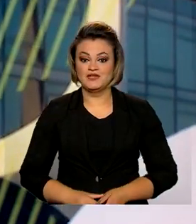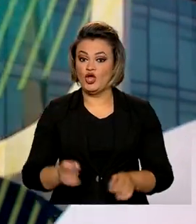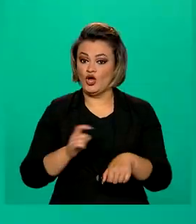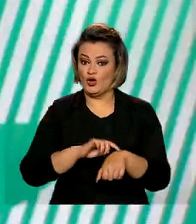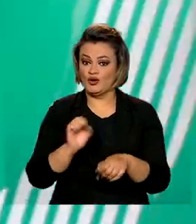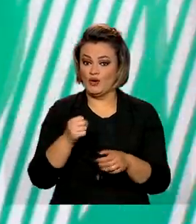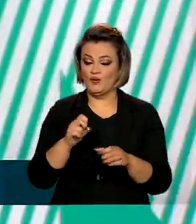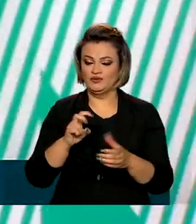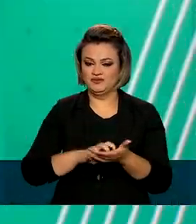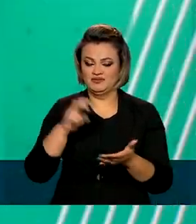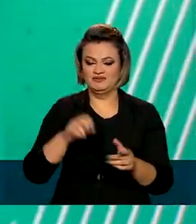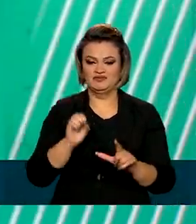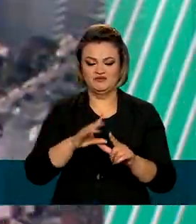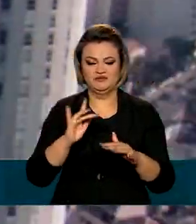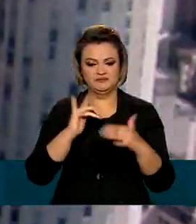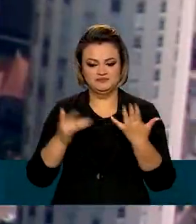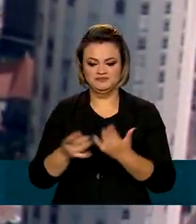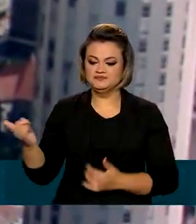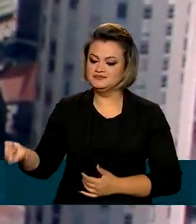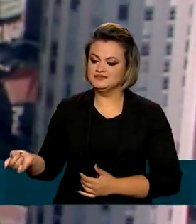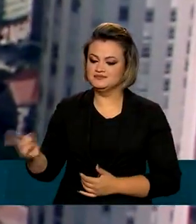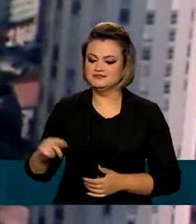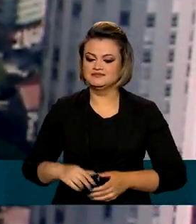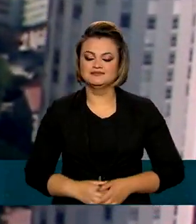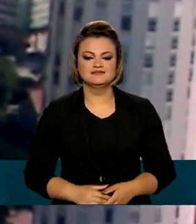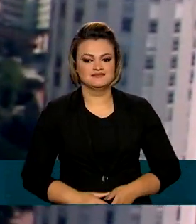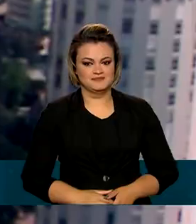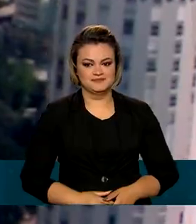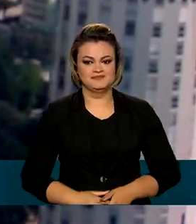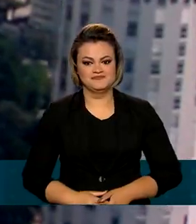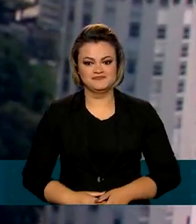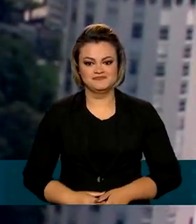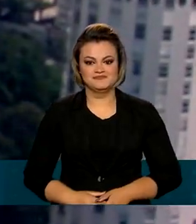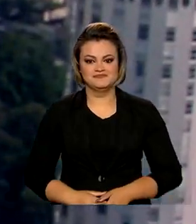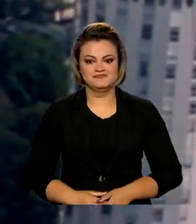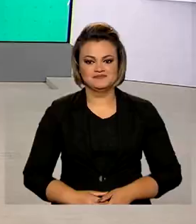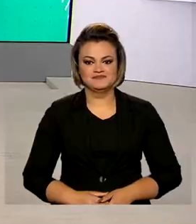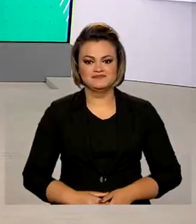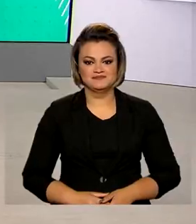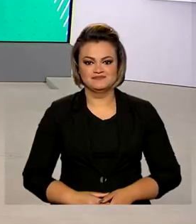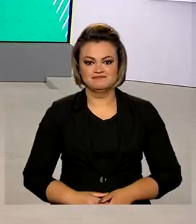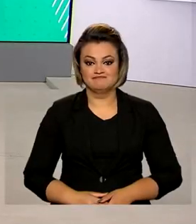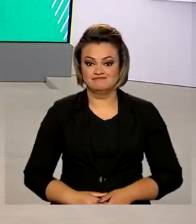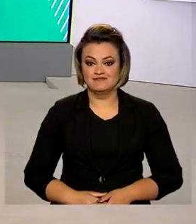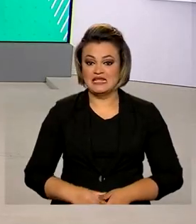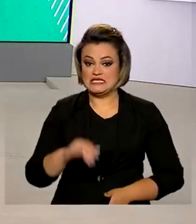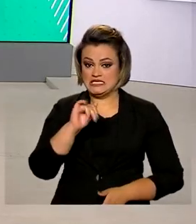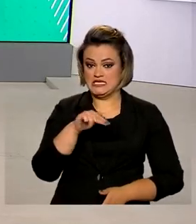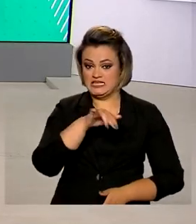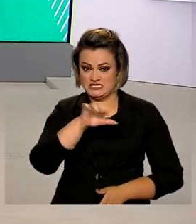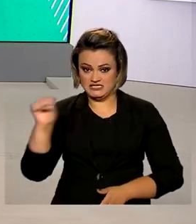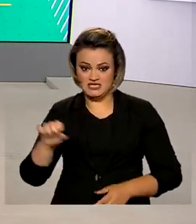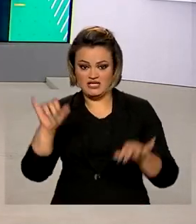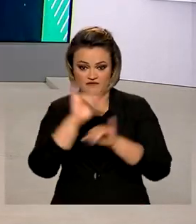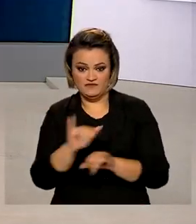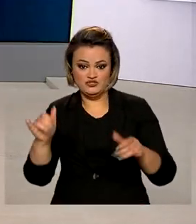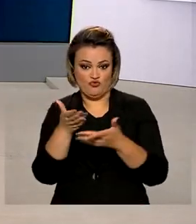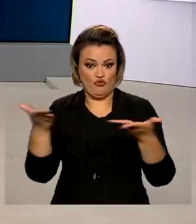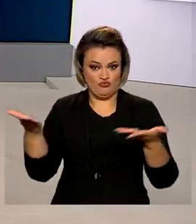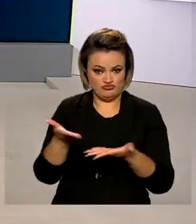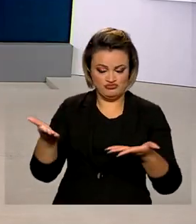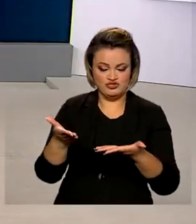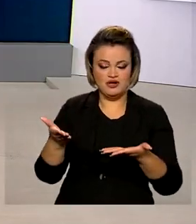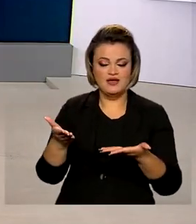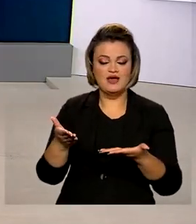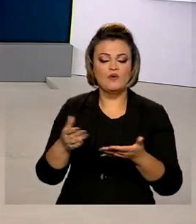Oito horas da manhã, estamos ao vivo também pelas redes sociais. O INSS anunciou para este